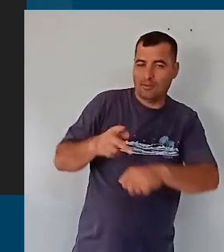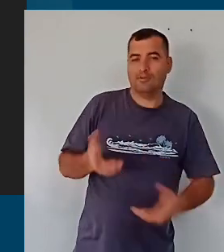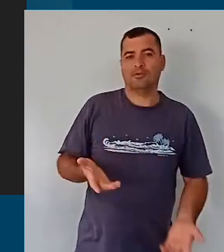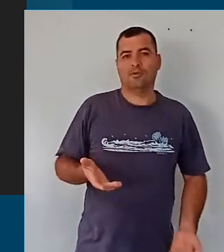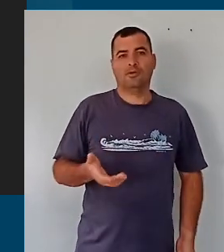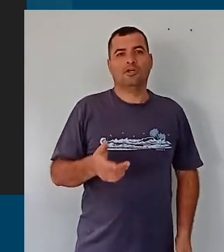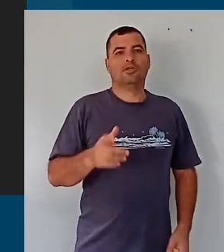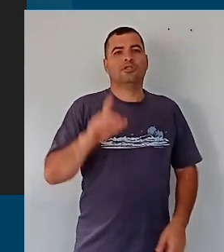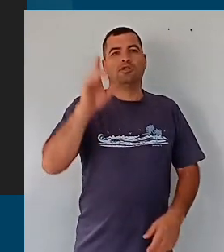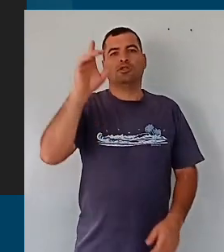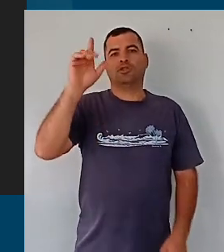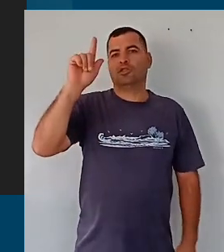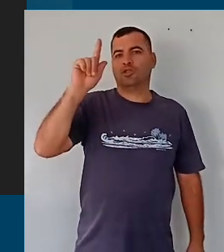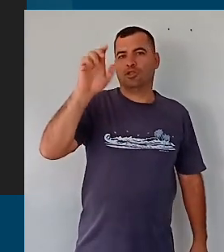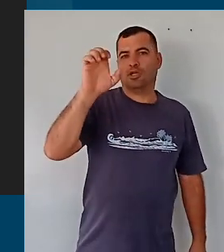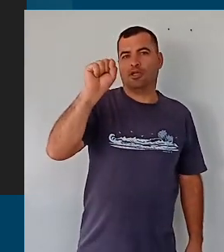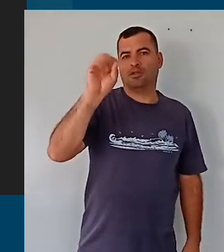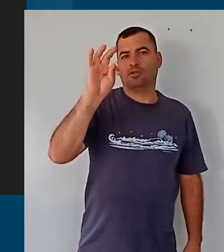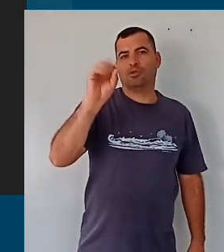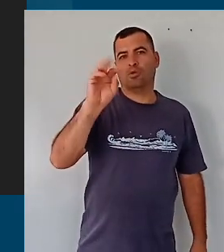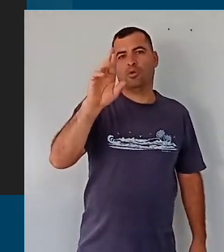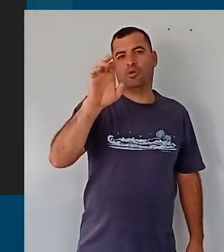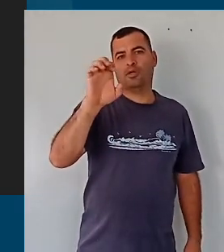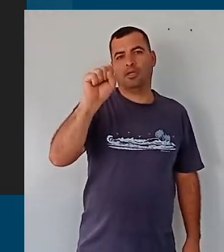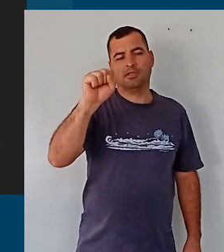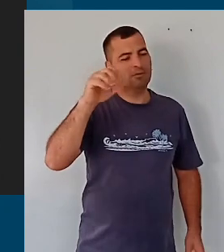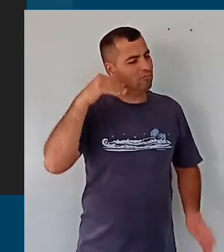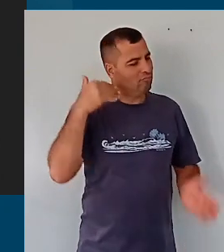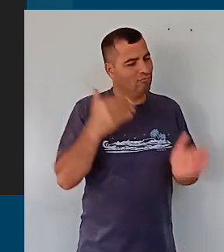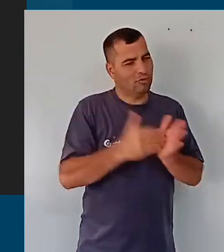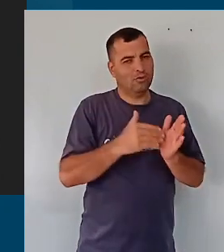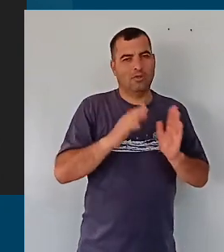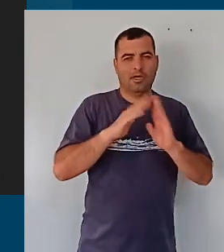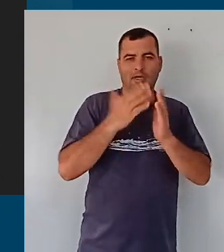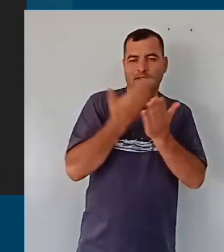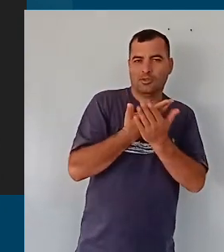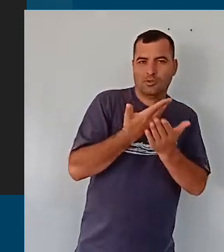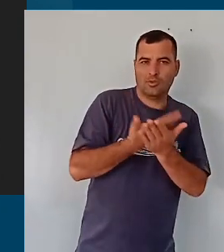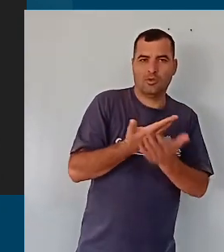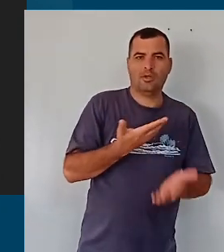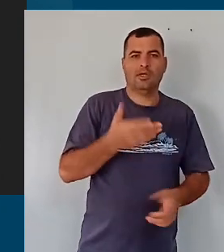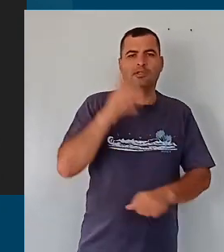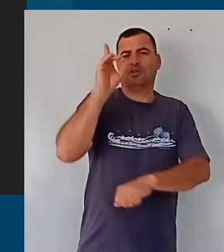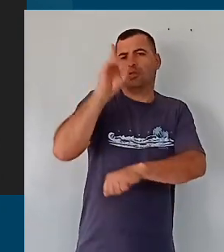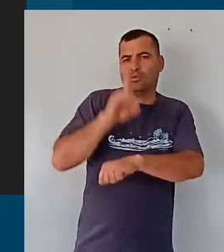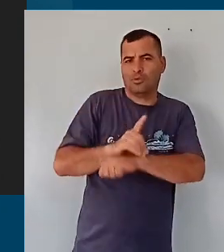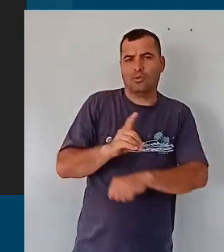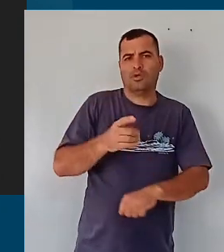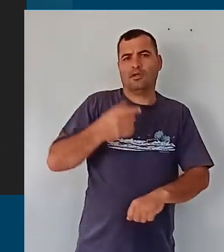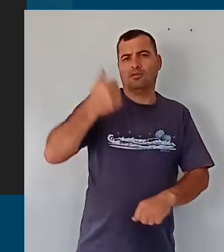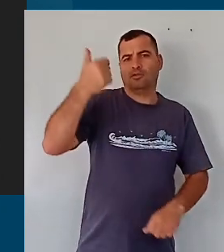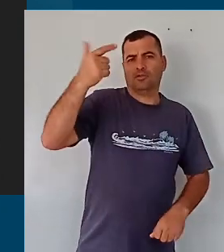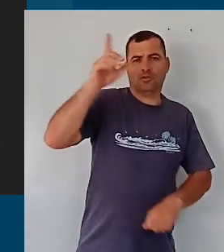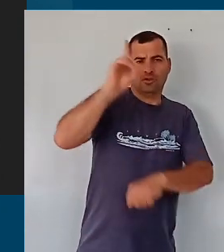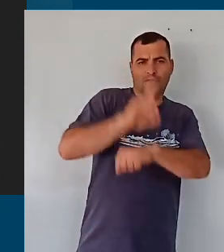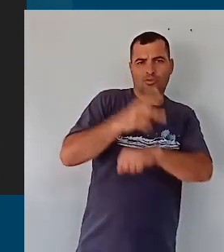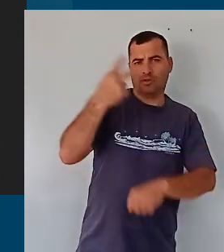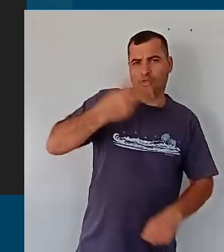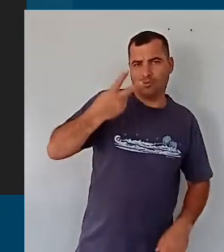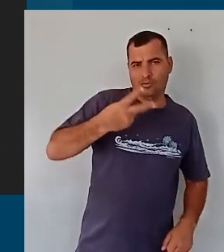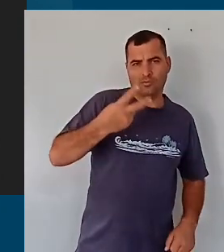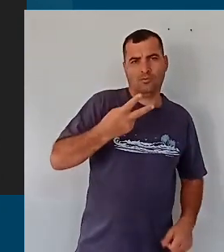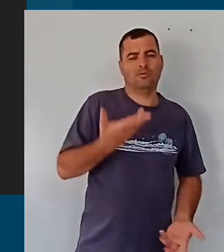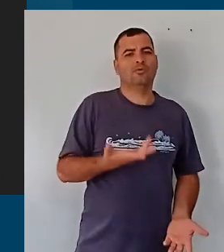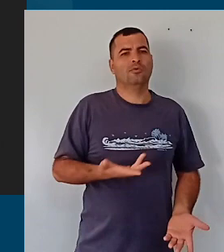vocês, gestores das escolas, todos vocês aqui, gestor, o diretor, a diretora,